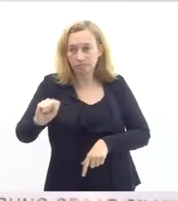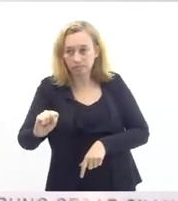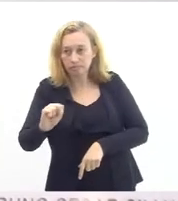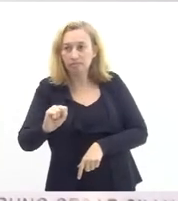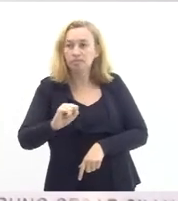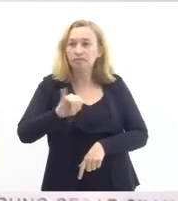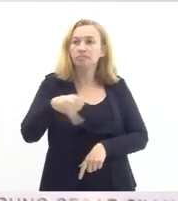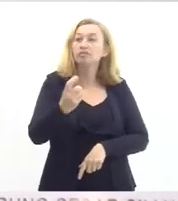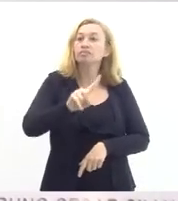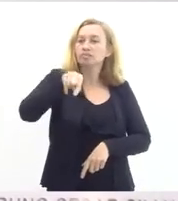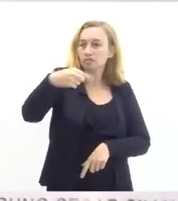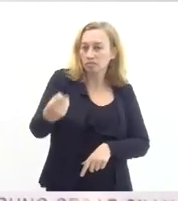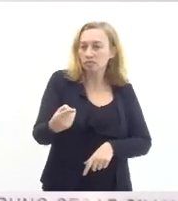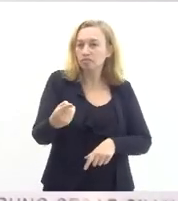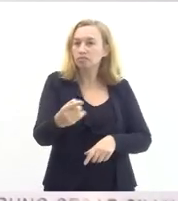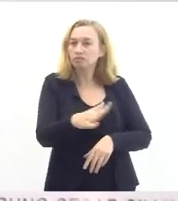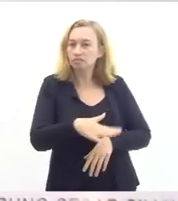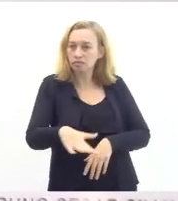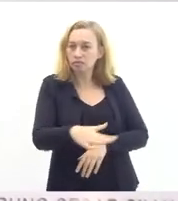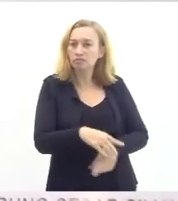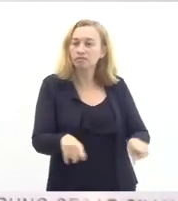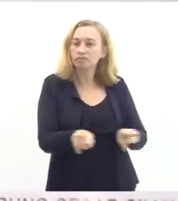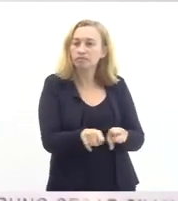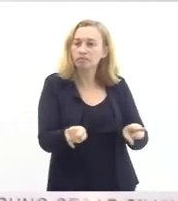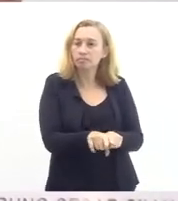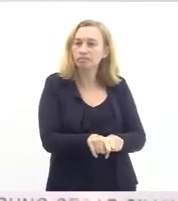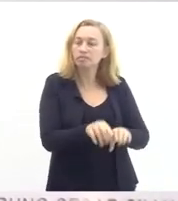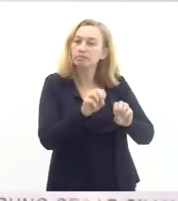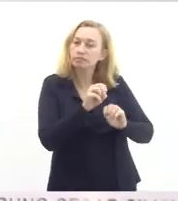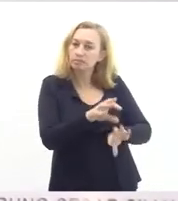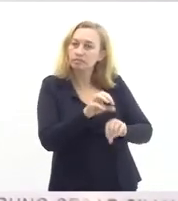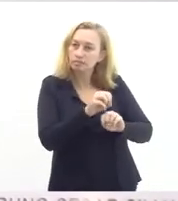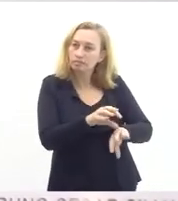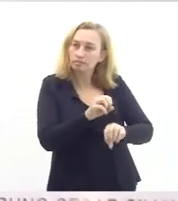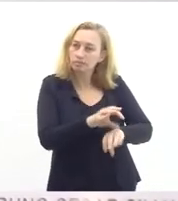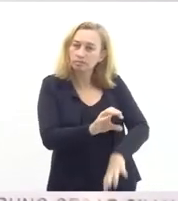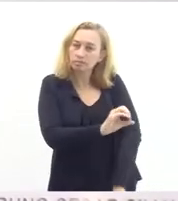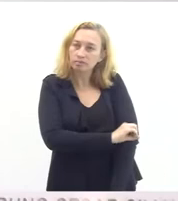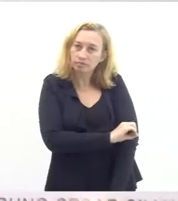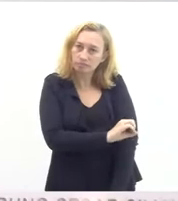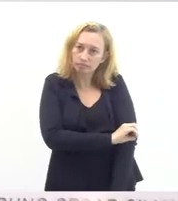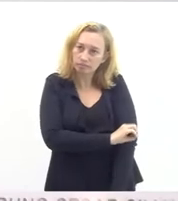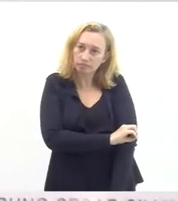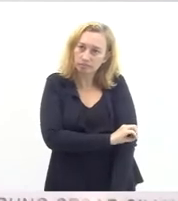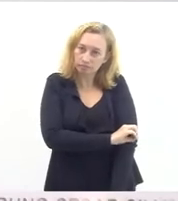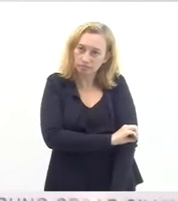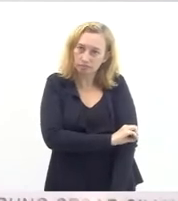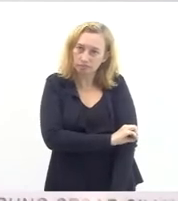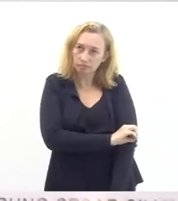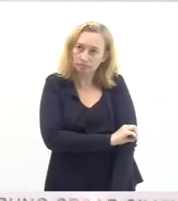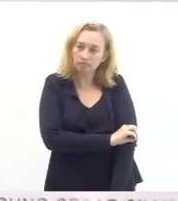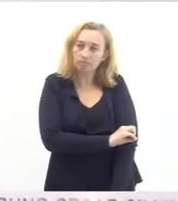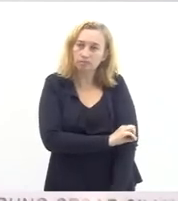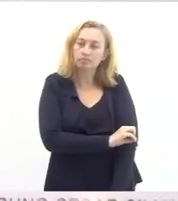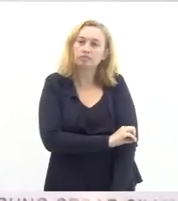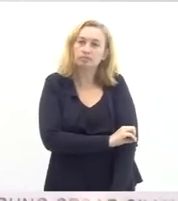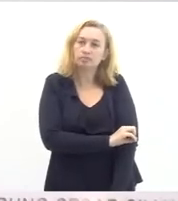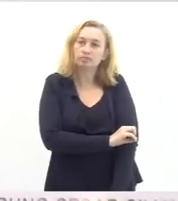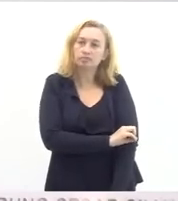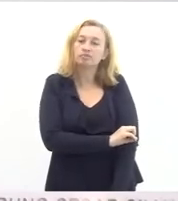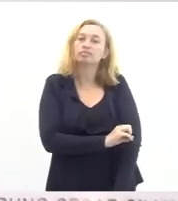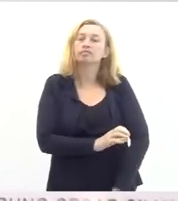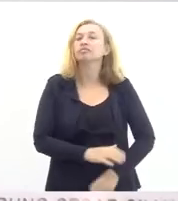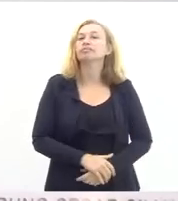unidades também que trabalham o ensino infantil então educação infantil os anos iniciais do fundamental e os anos finais do